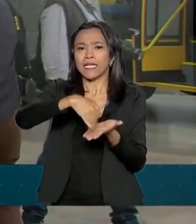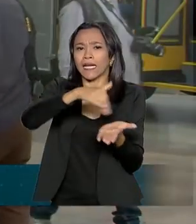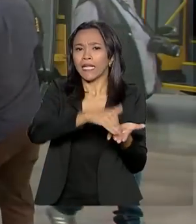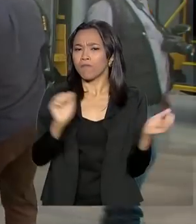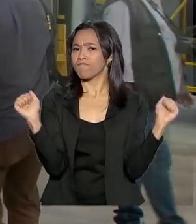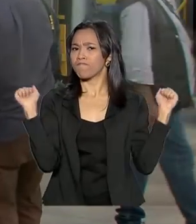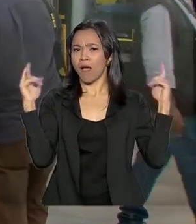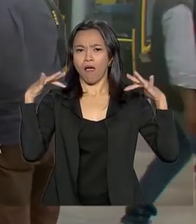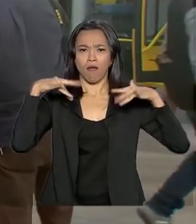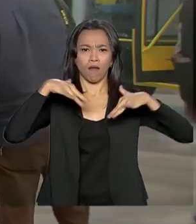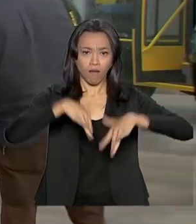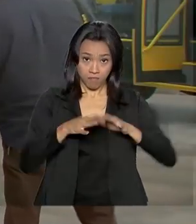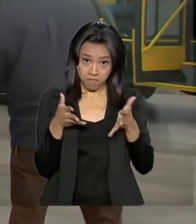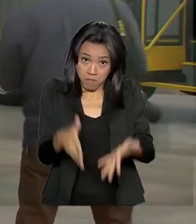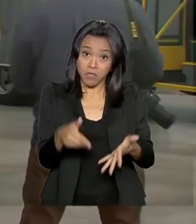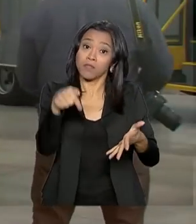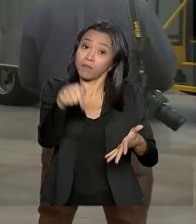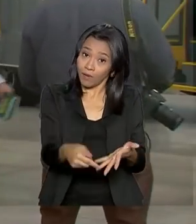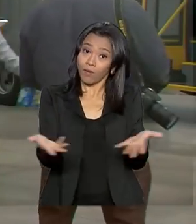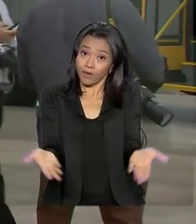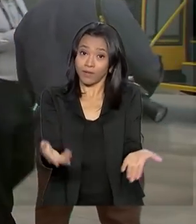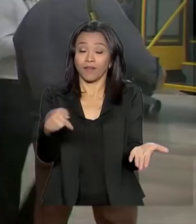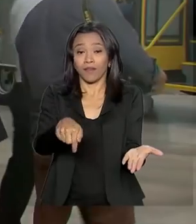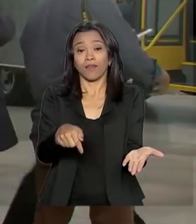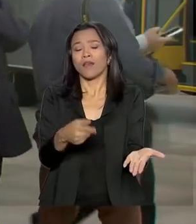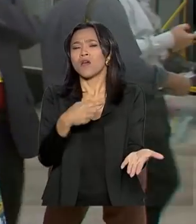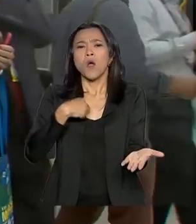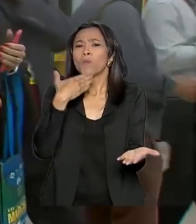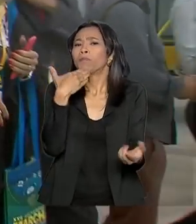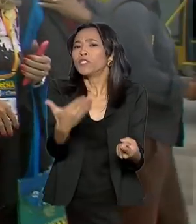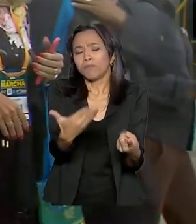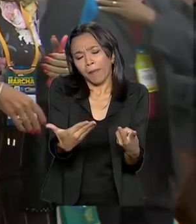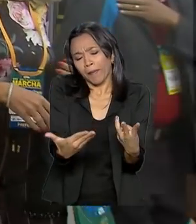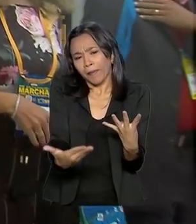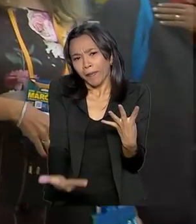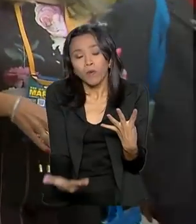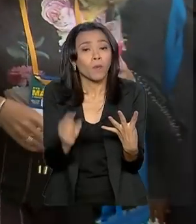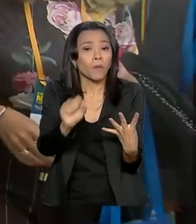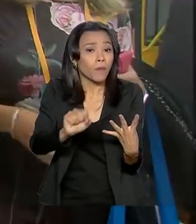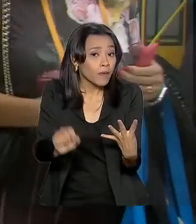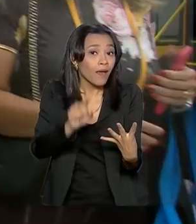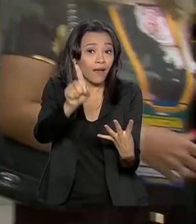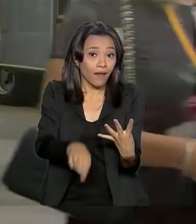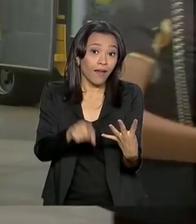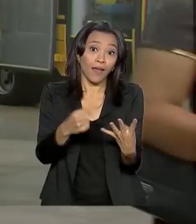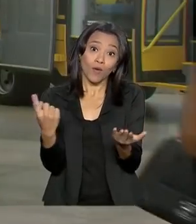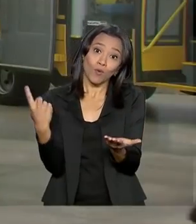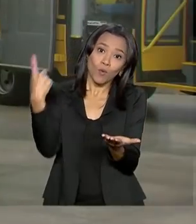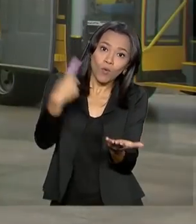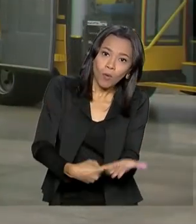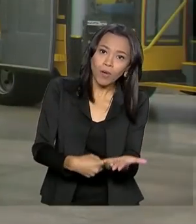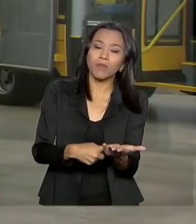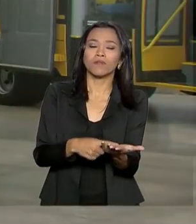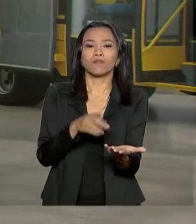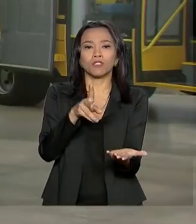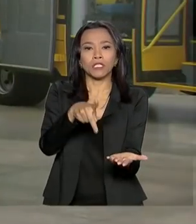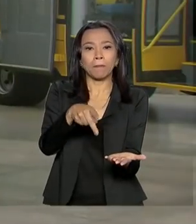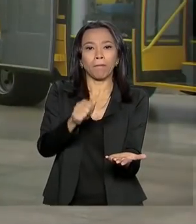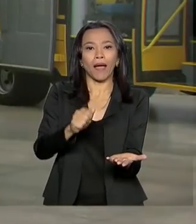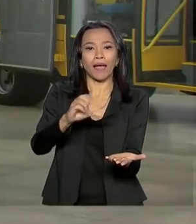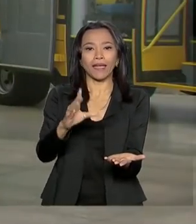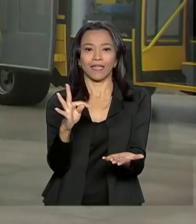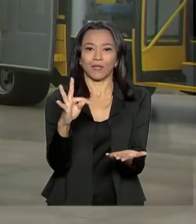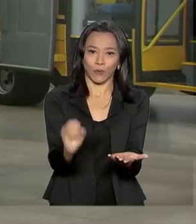participam desse evento. Entre as principais reivindicações está a reformulação do Pacto Federativo, que divide as